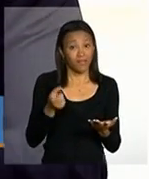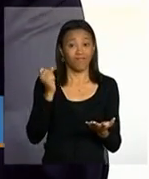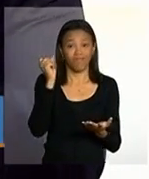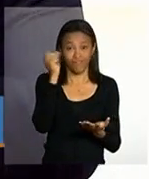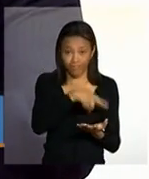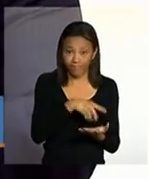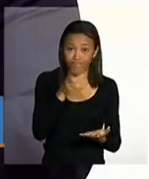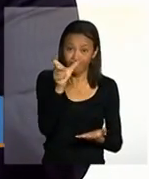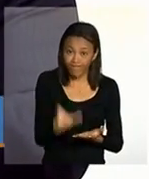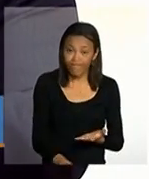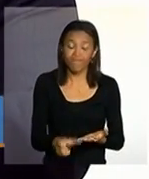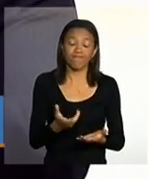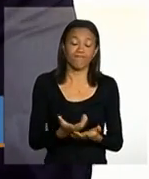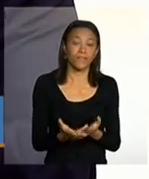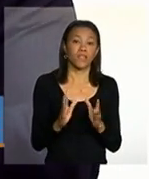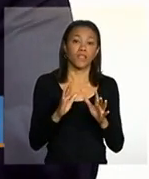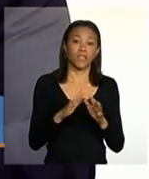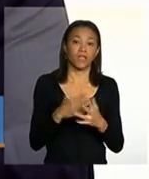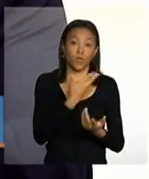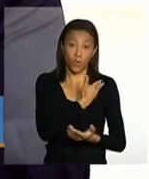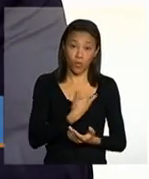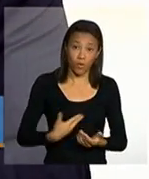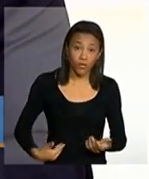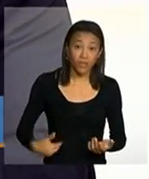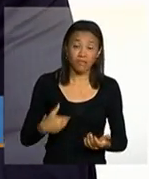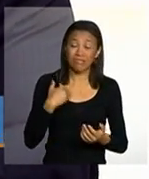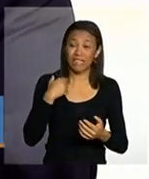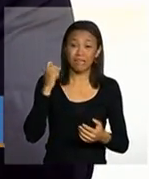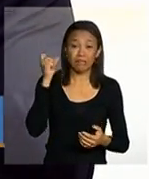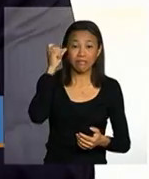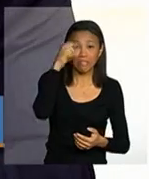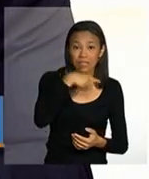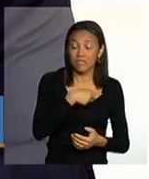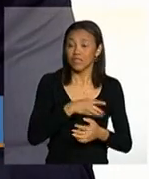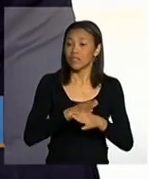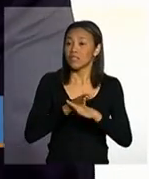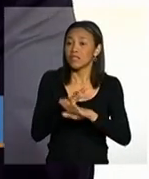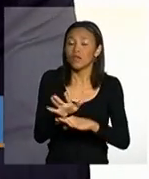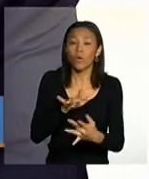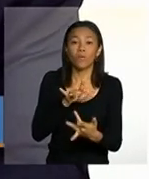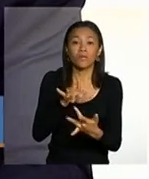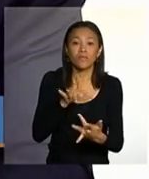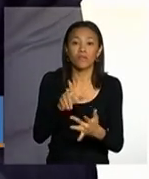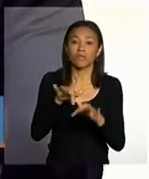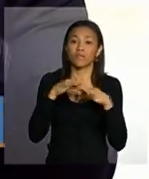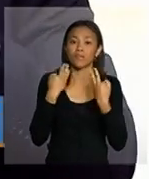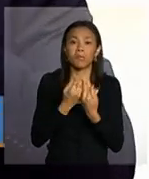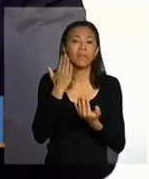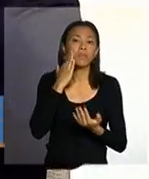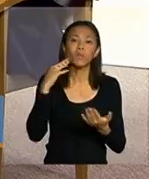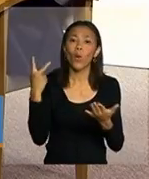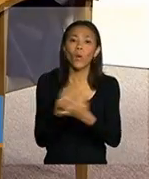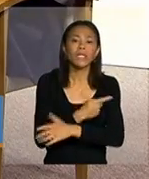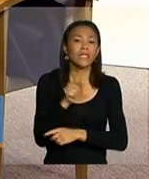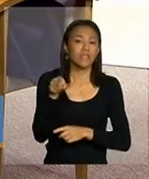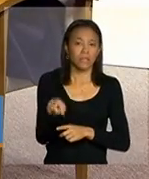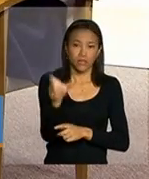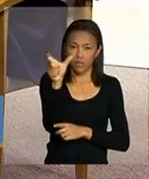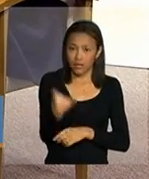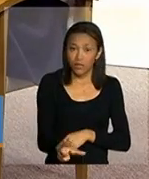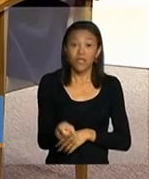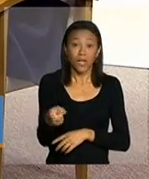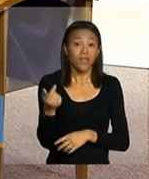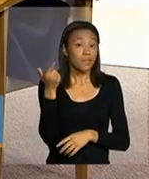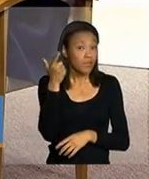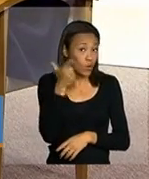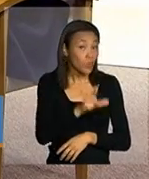Há indicativos de que o poder público está com dificuldades de acessar aquela família e ela está com dificuldades de efetivar seus direitos. Ou